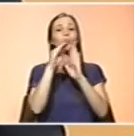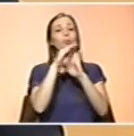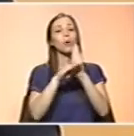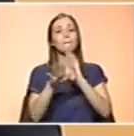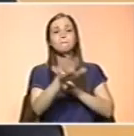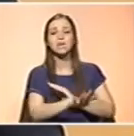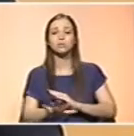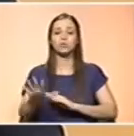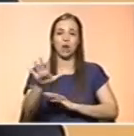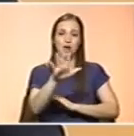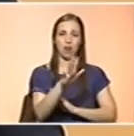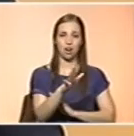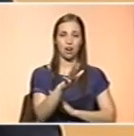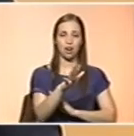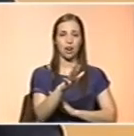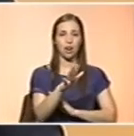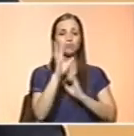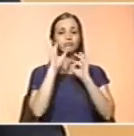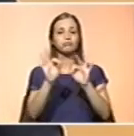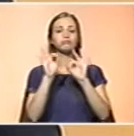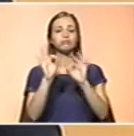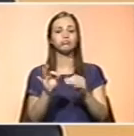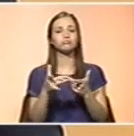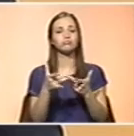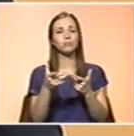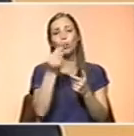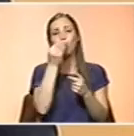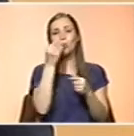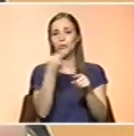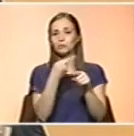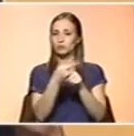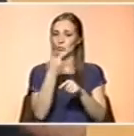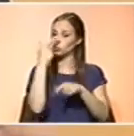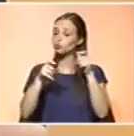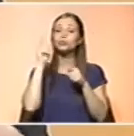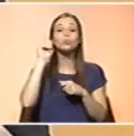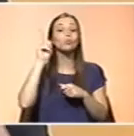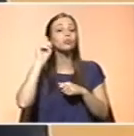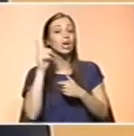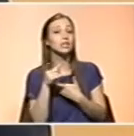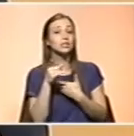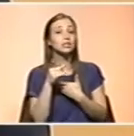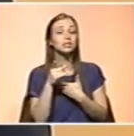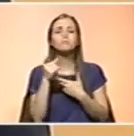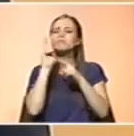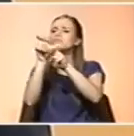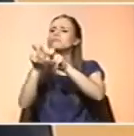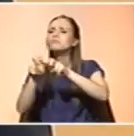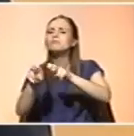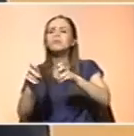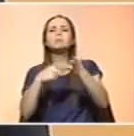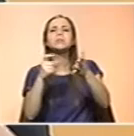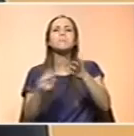que lidam com os aspectos da nutrição da população, seria importante fazer-se um levantamento das carências mais prevalentes, por exemplo, em